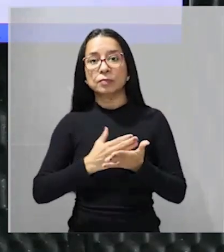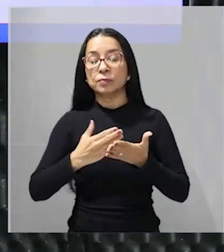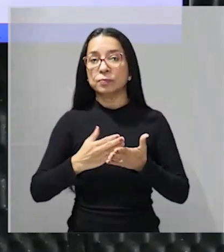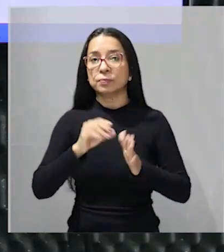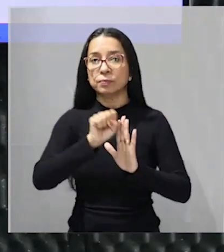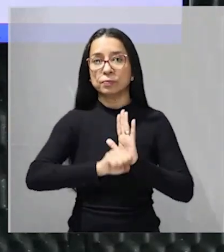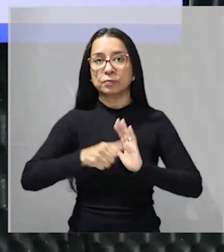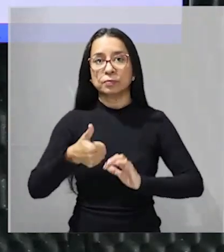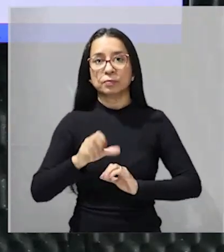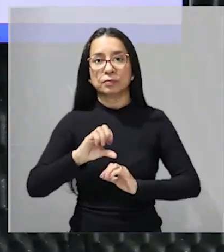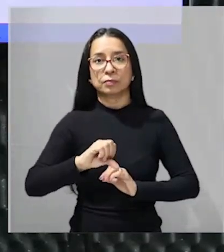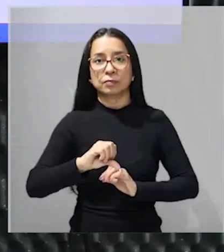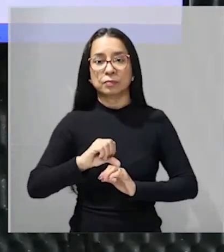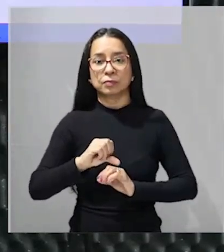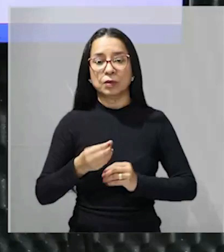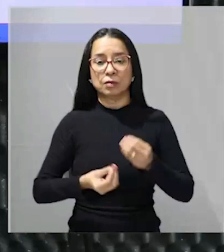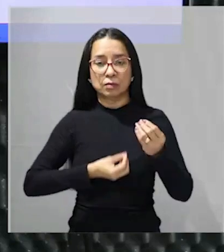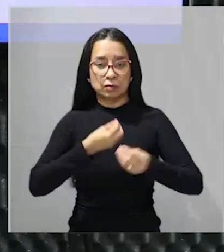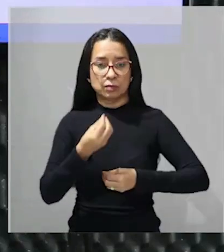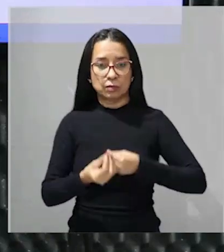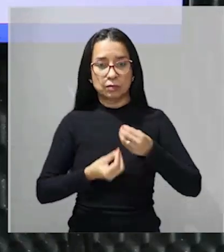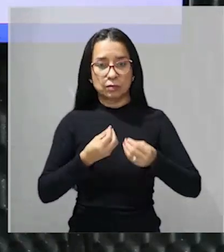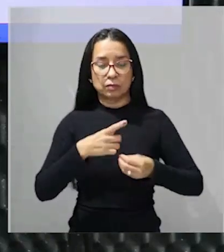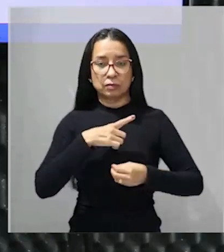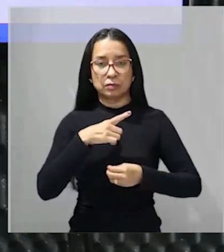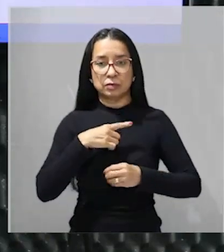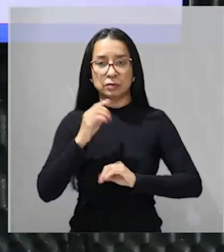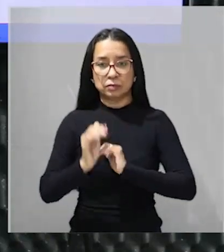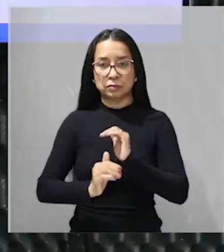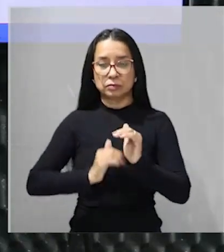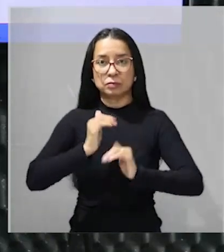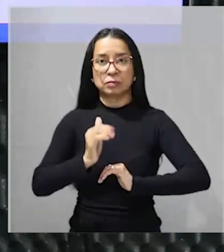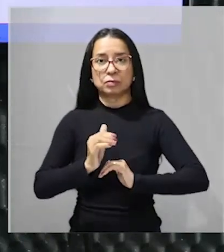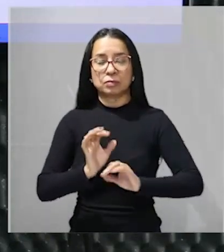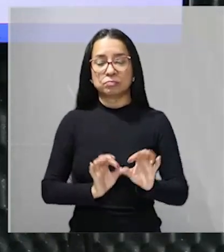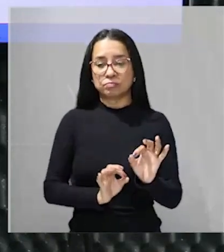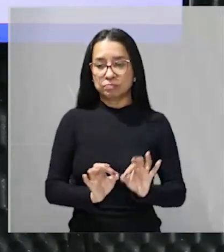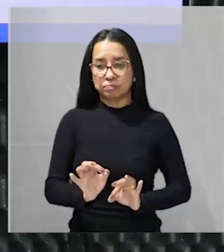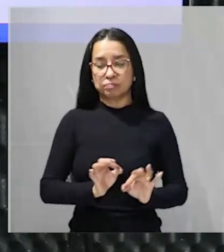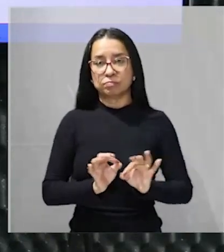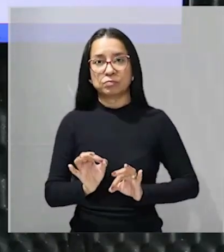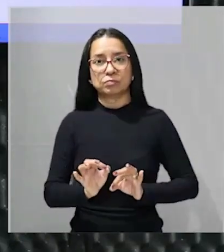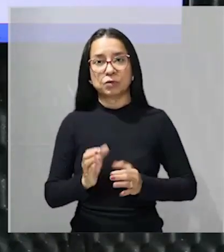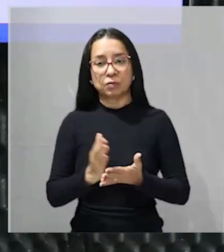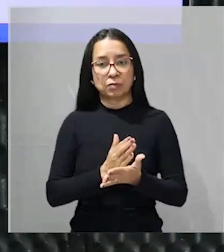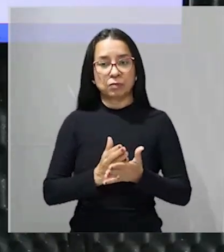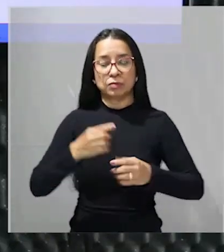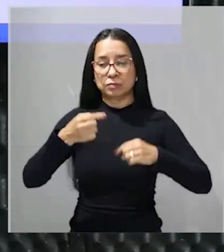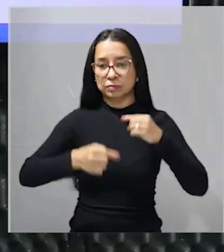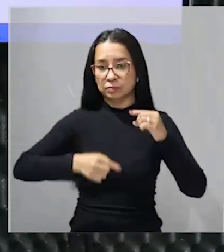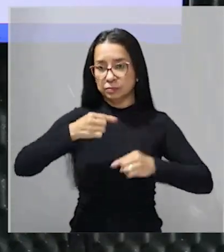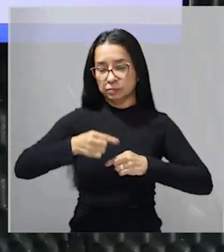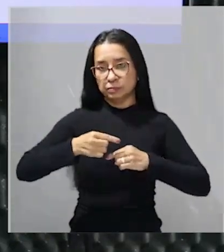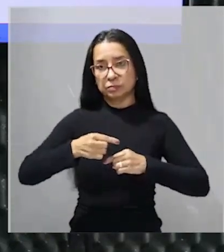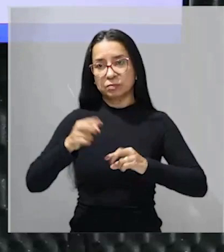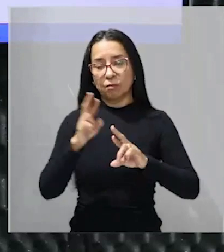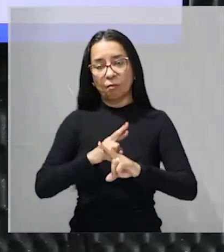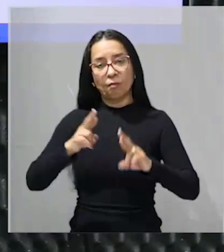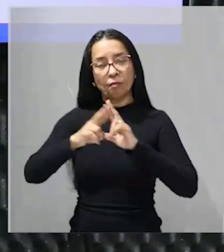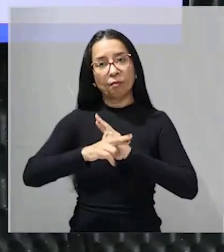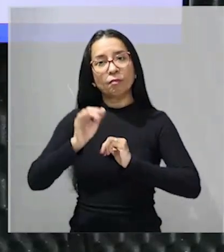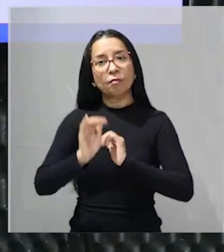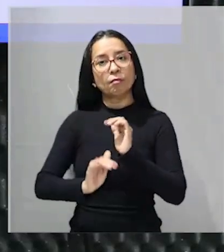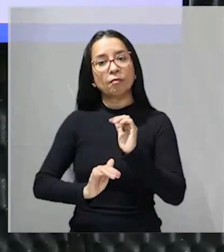então como é que vai se ter esse processo de formação algumas discussões em torno desse processo de